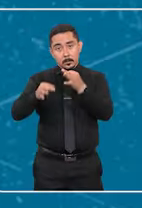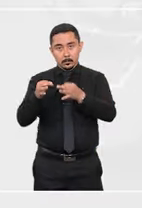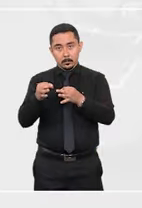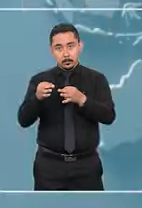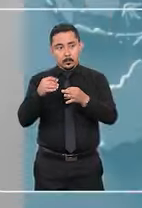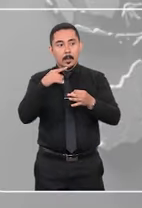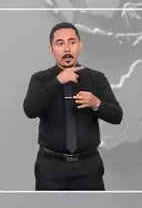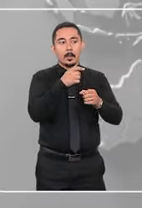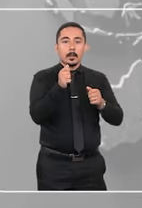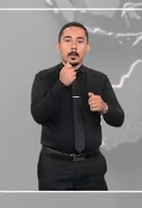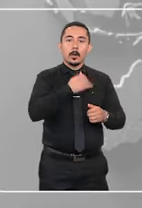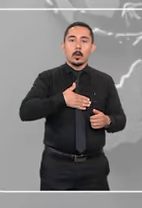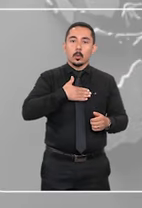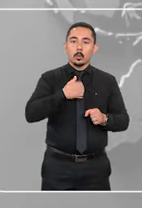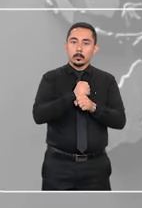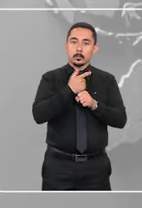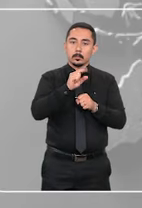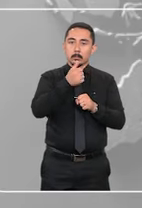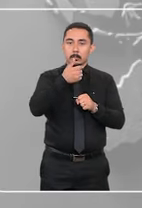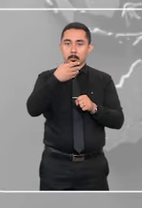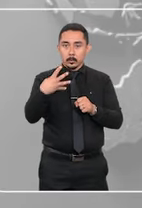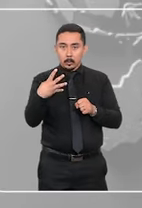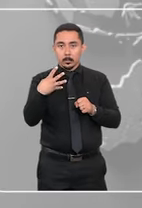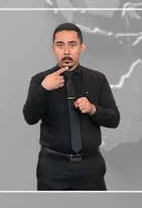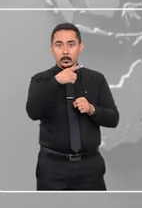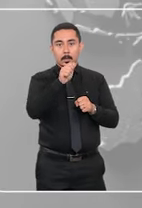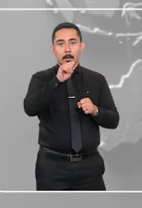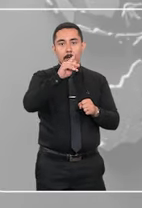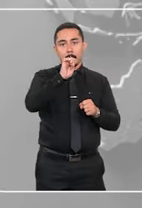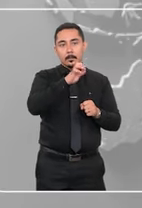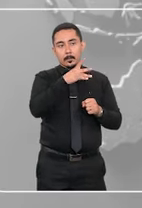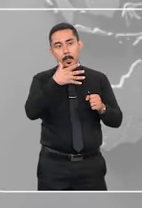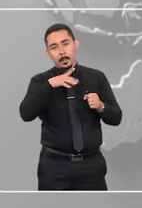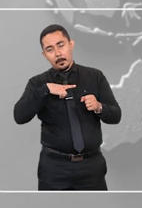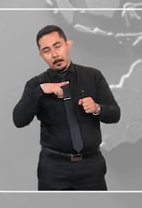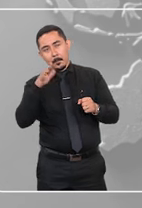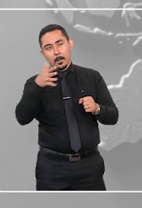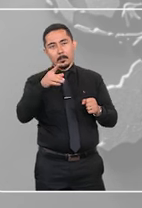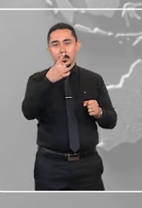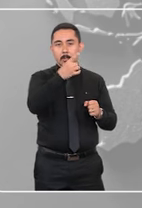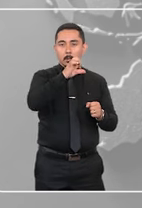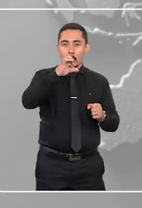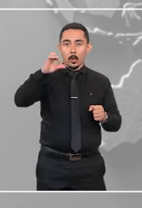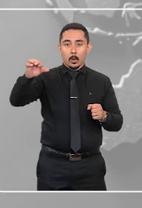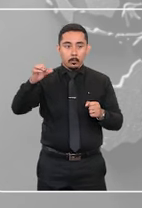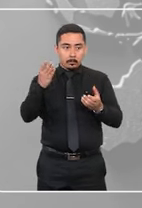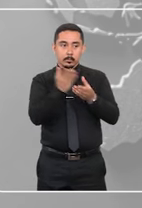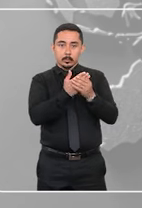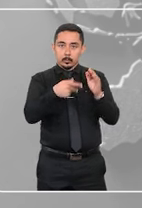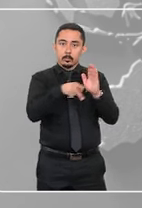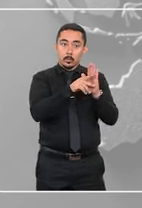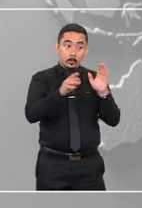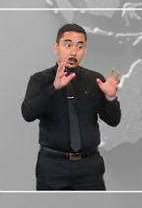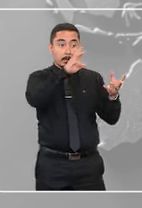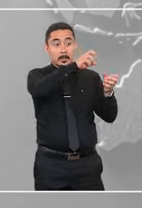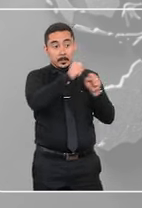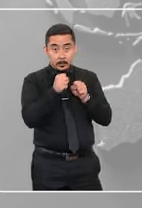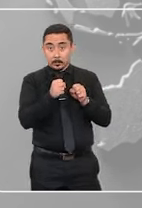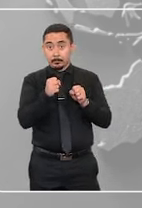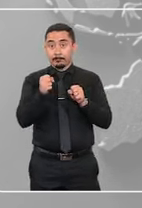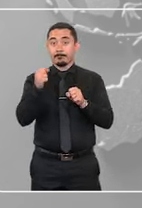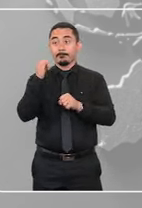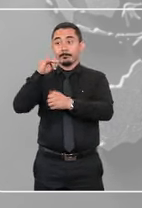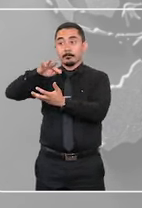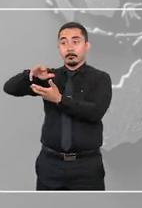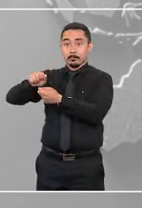De acordo com a pasta, em agosto de 2024, tramitavam na CAF 199 casos de subtração